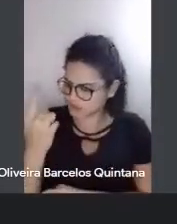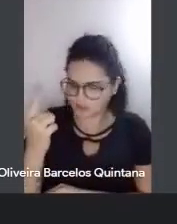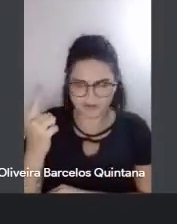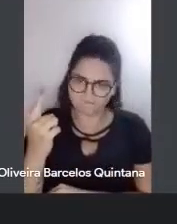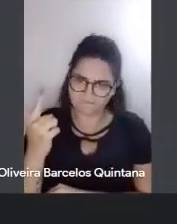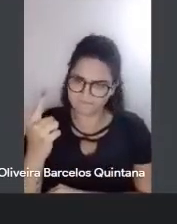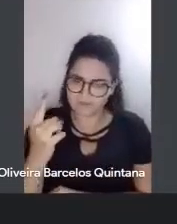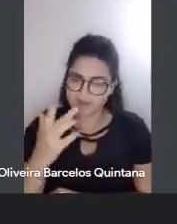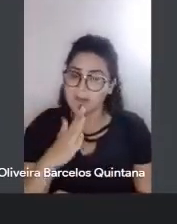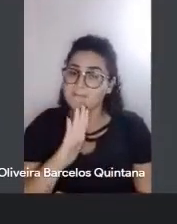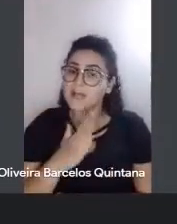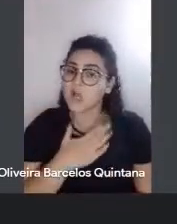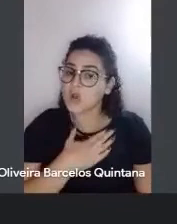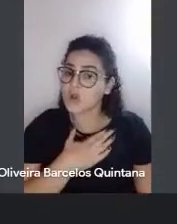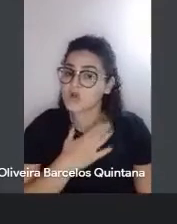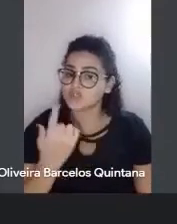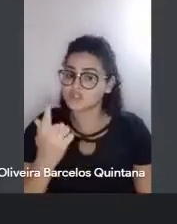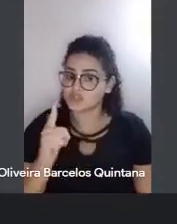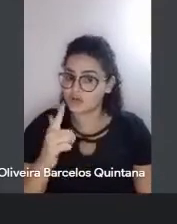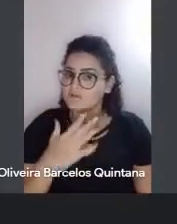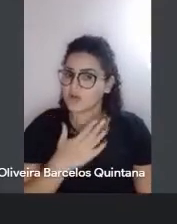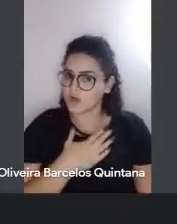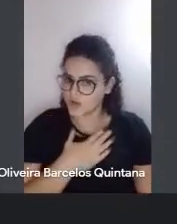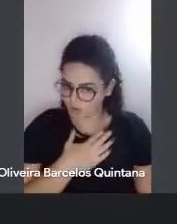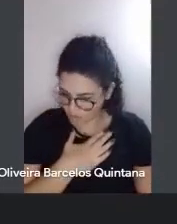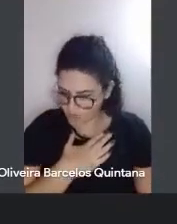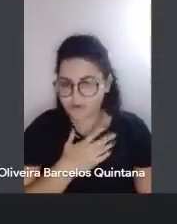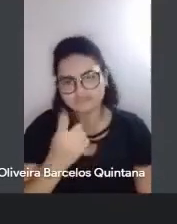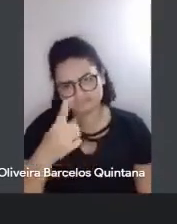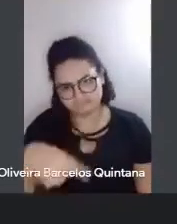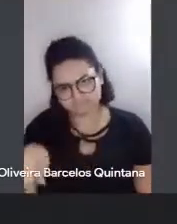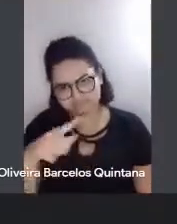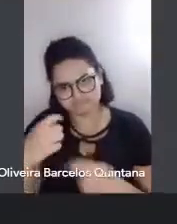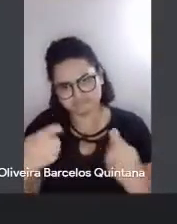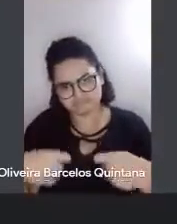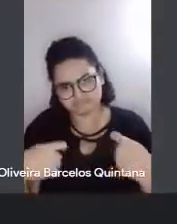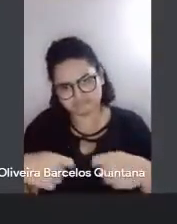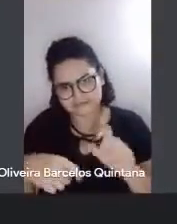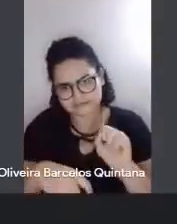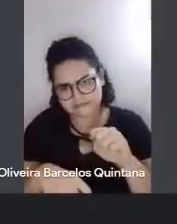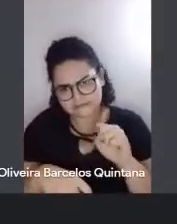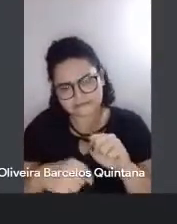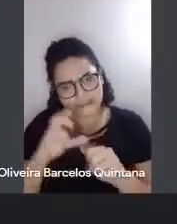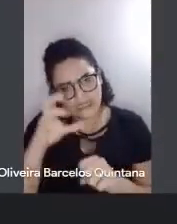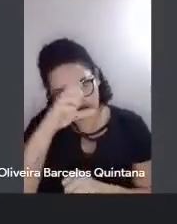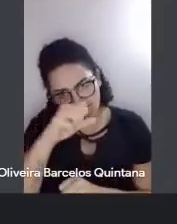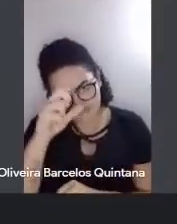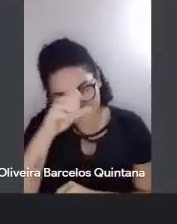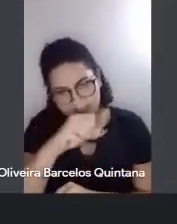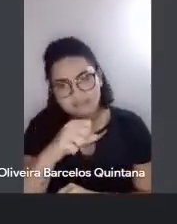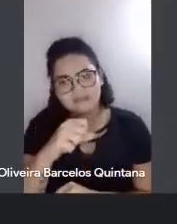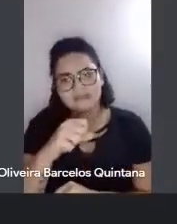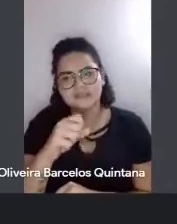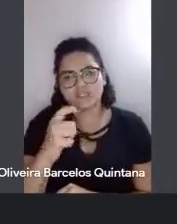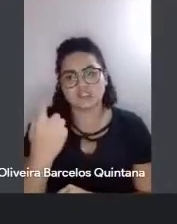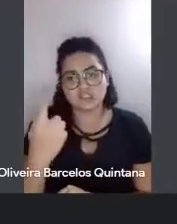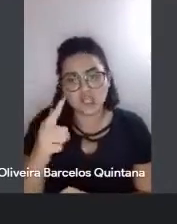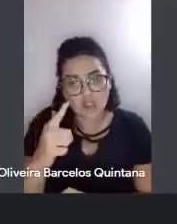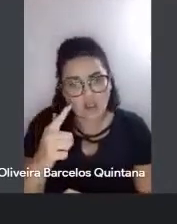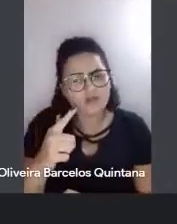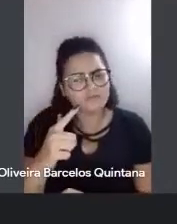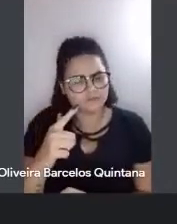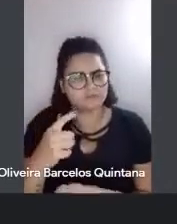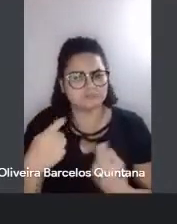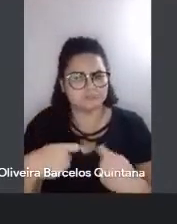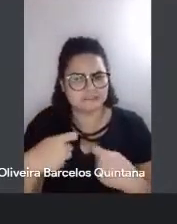muito da geografia, acho que a gente precisa muito e aprender, né, com os geógrafos, né, essa questão da